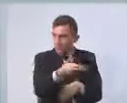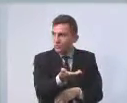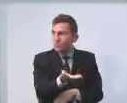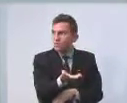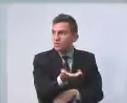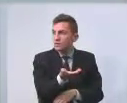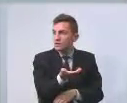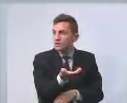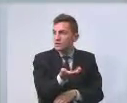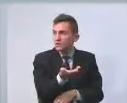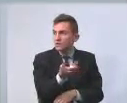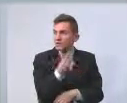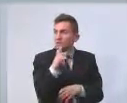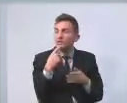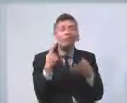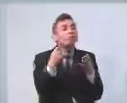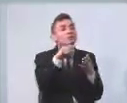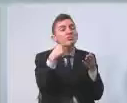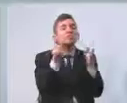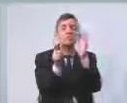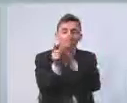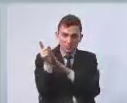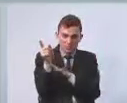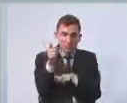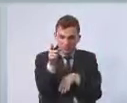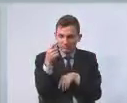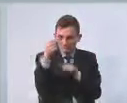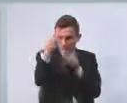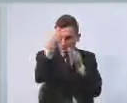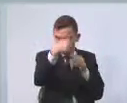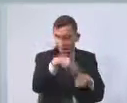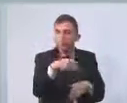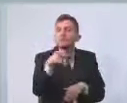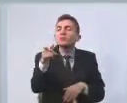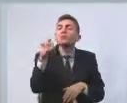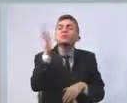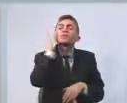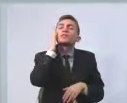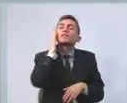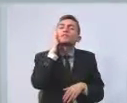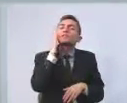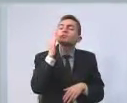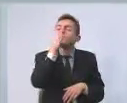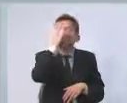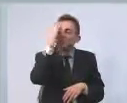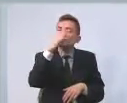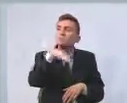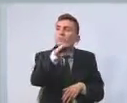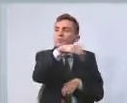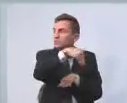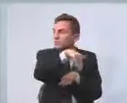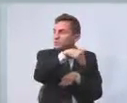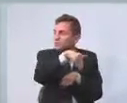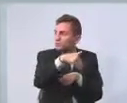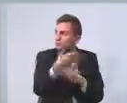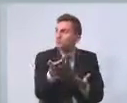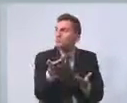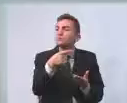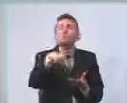foi questionado, e eu queria saber desse pessoal como fica na rua, usando droga, se